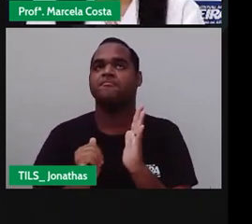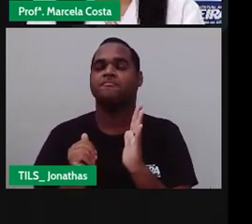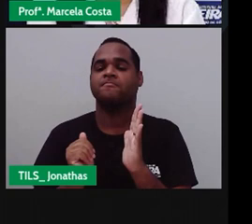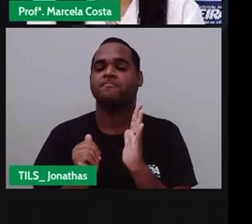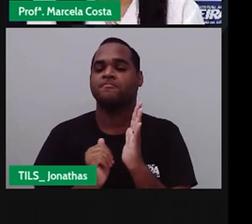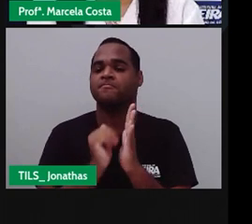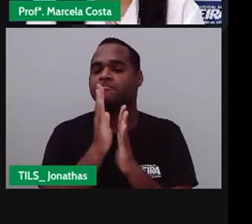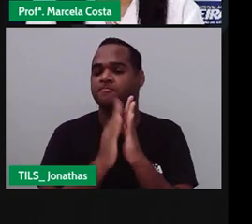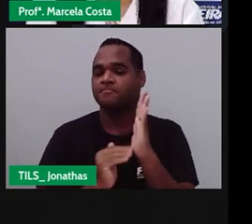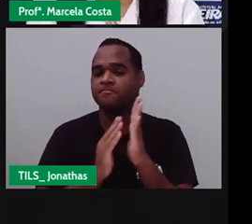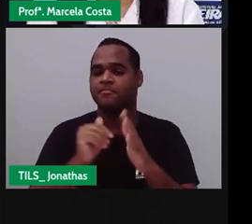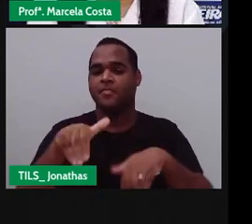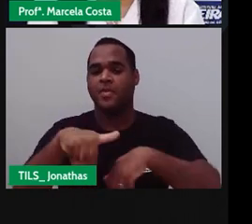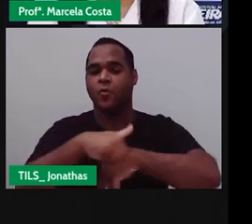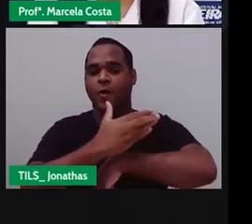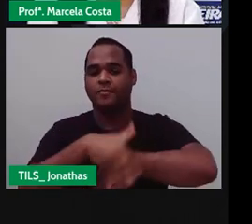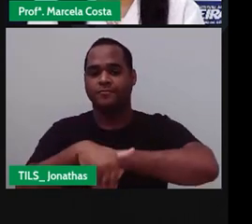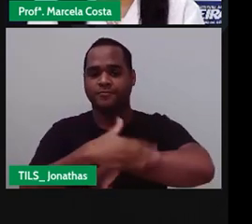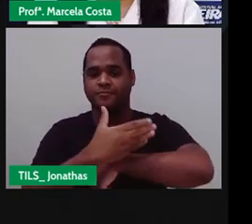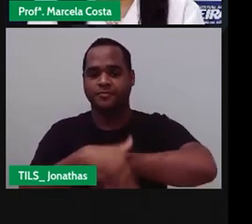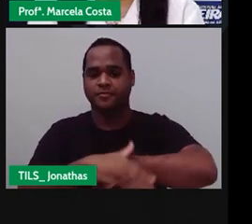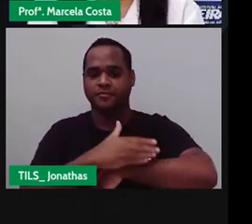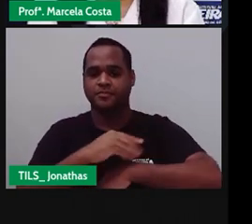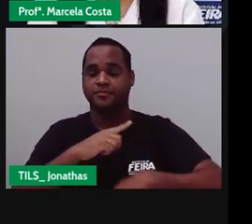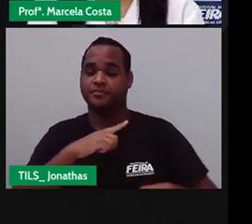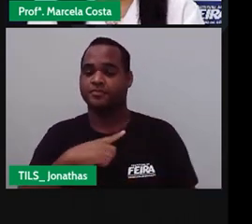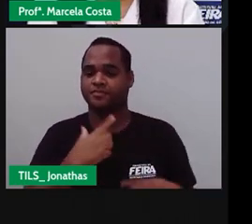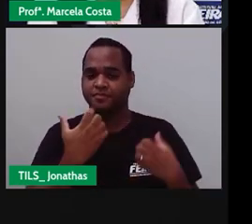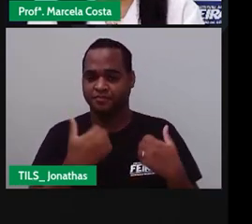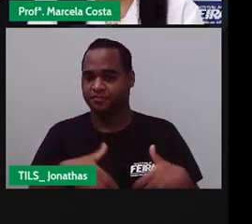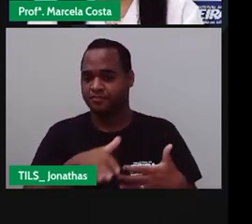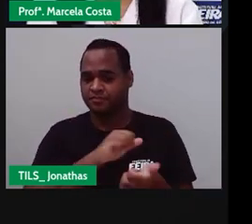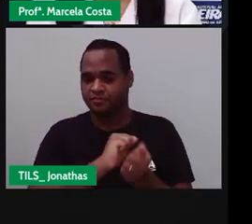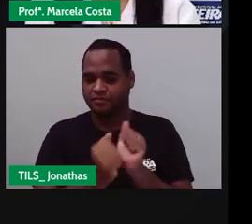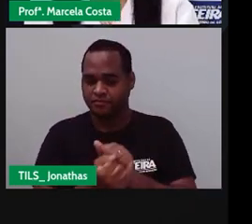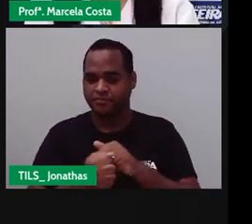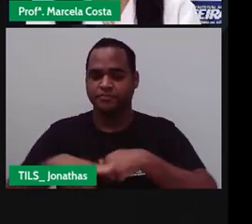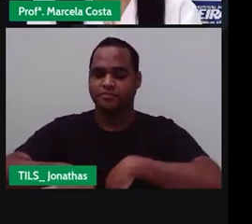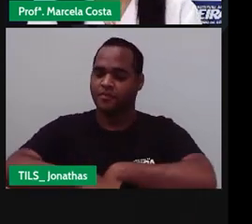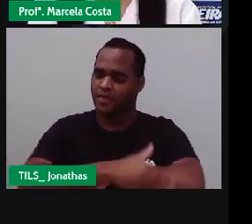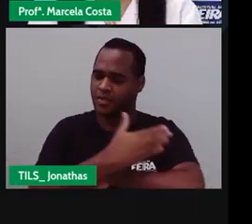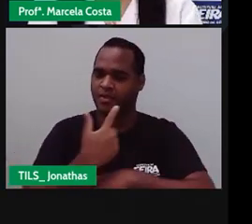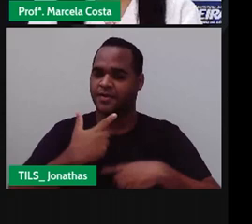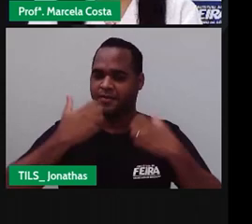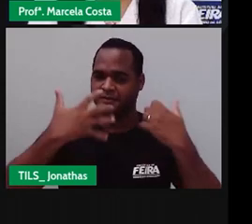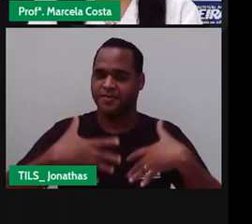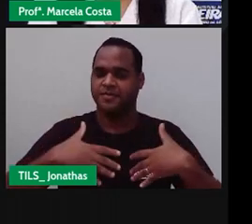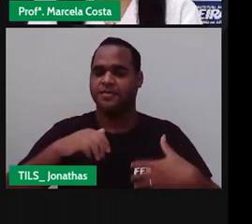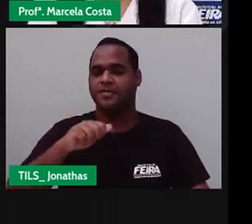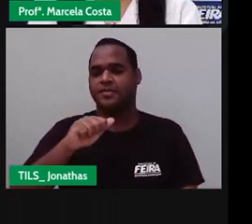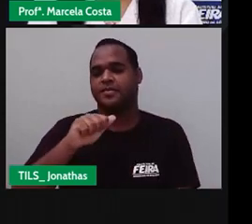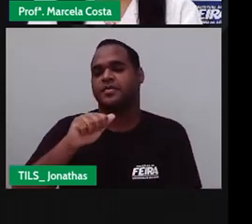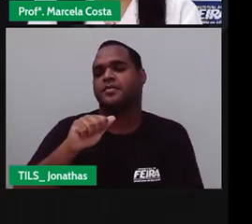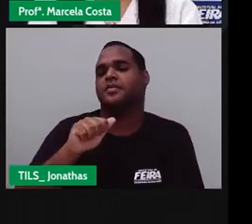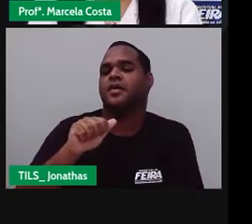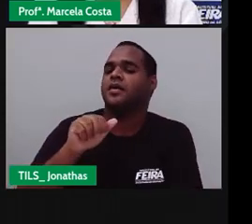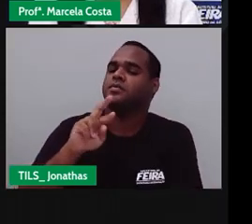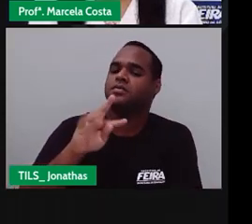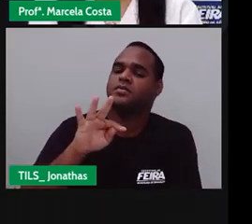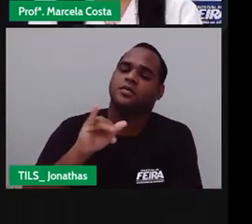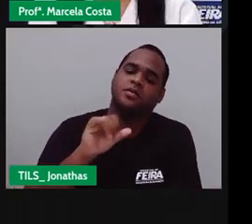Aí na rua Você consegue Ver uma arte Na rua Que ela foi feita Pelo artista Eduardo Cobra